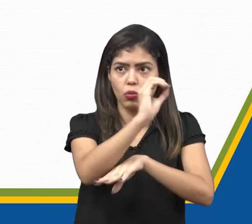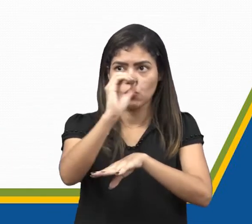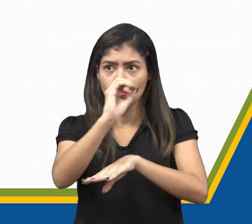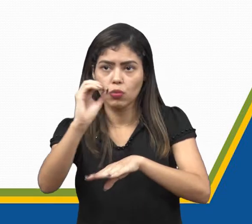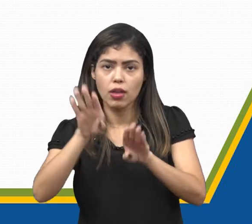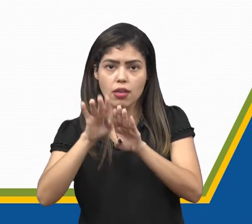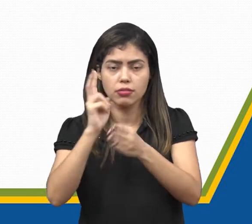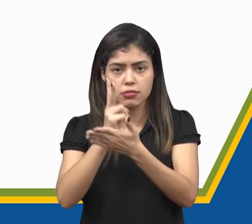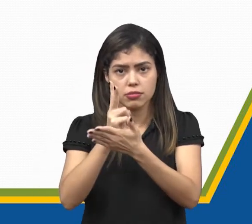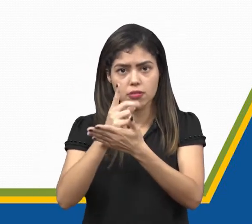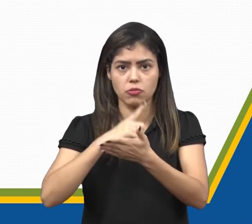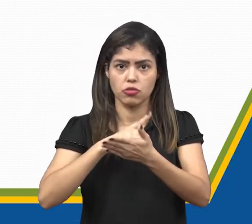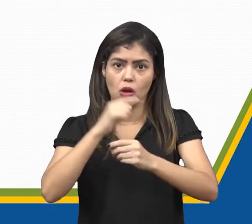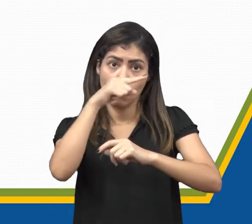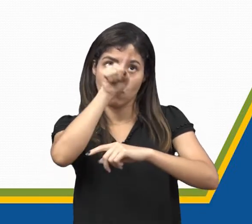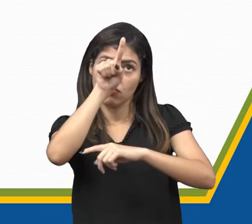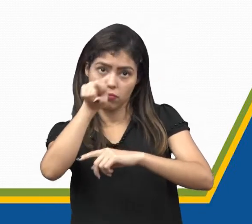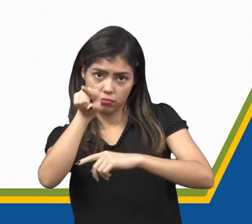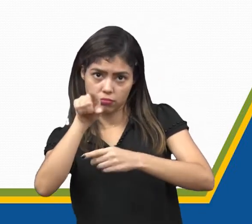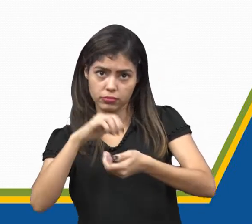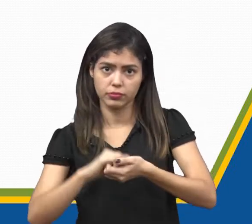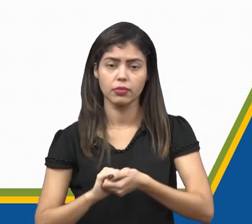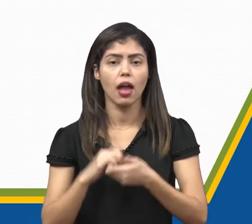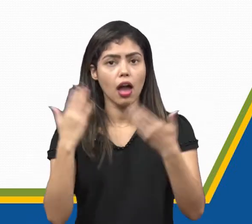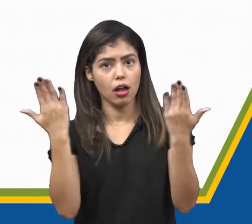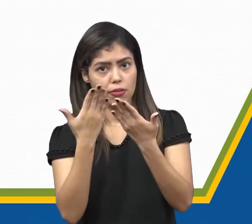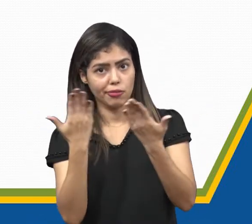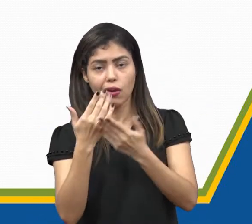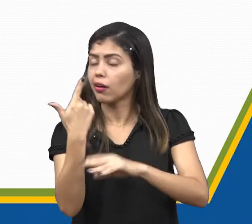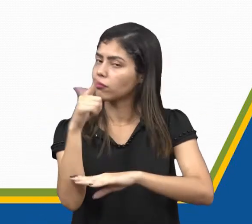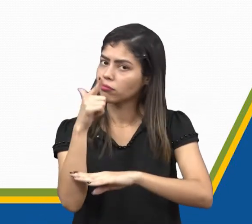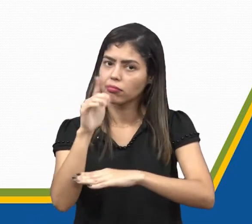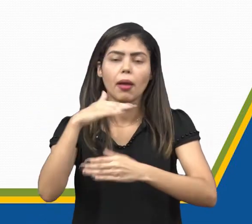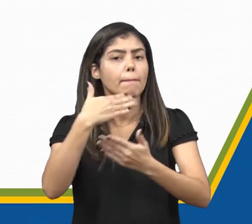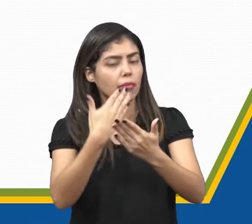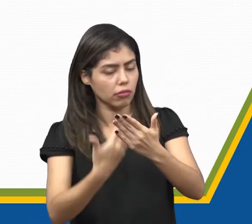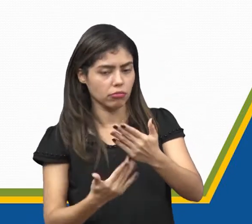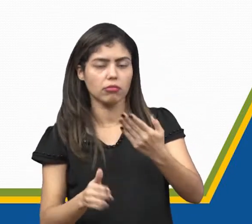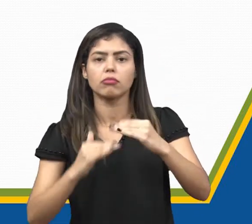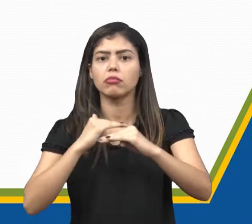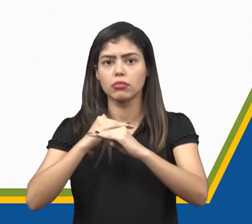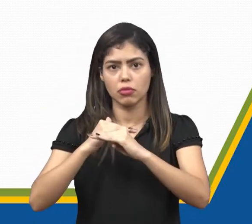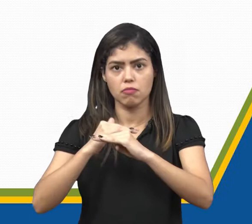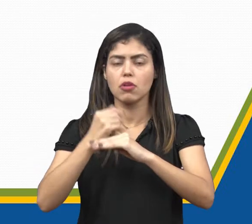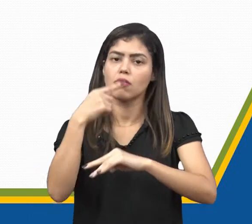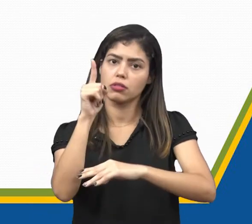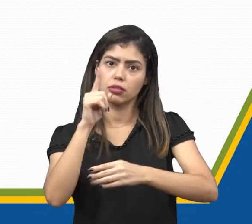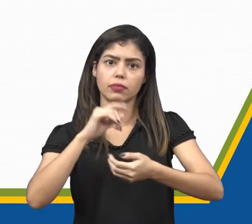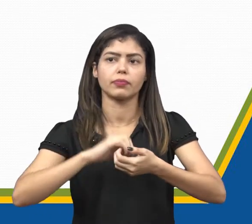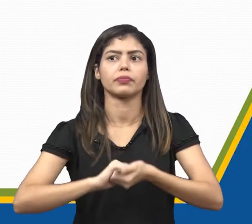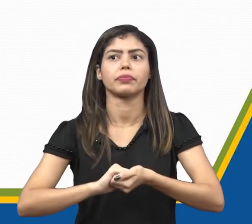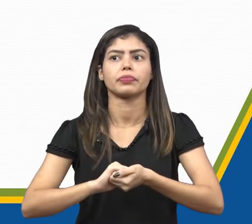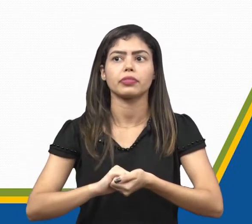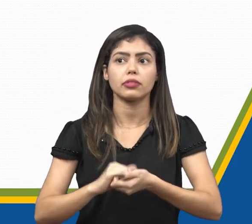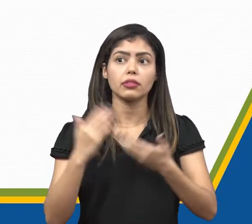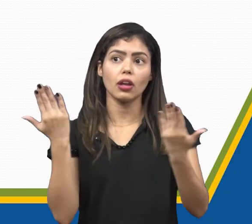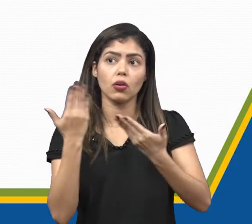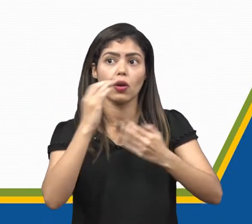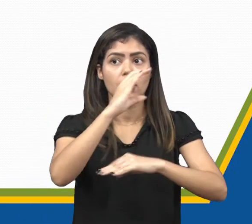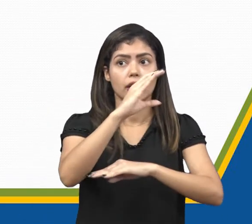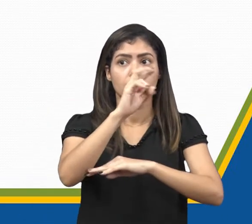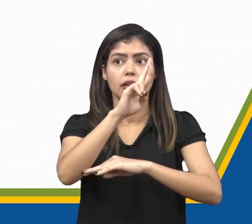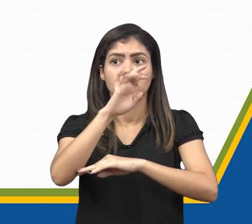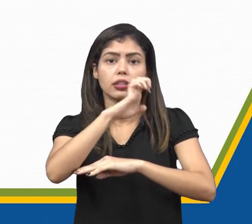acentuada com acento circunflexo. Veja que agora elas não recebem mais acento. Então, agora a gente deve escrever creem,